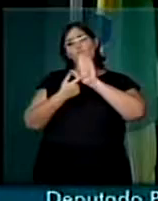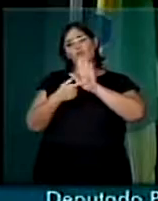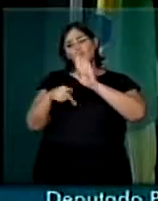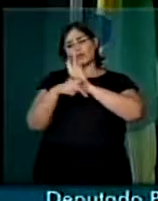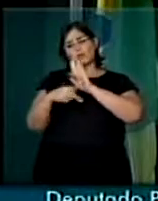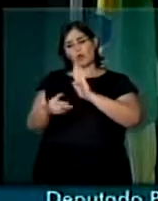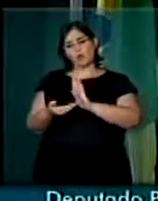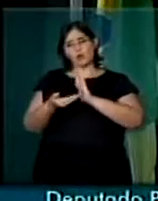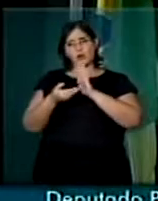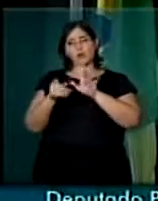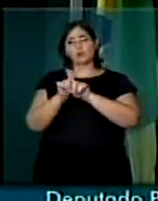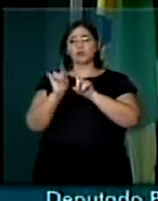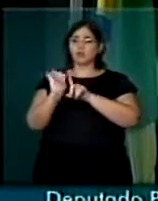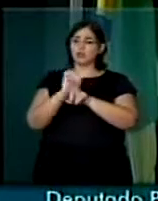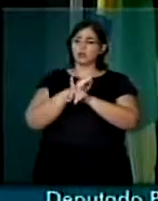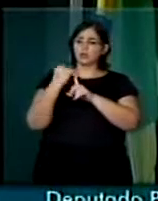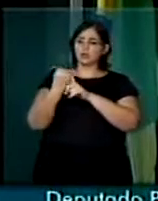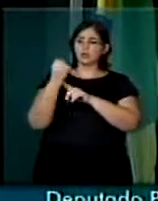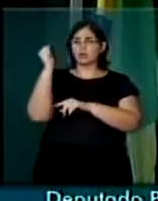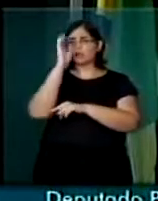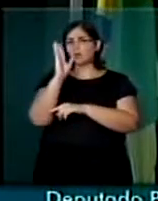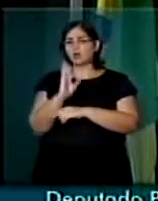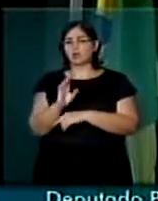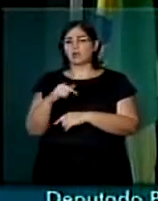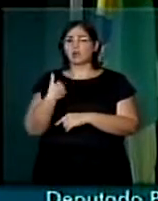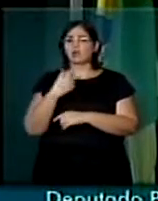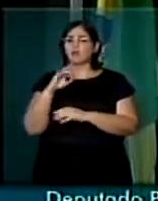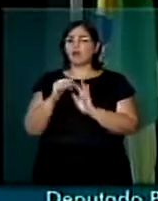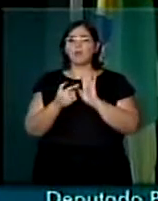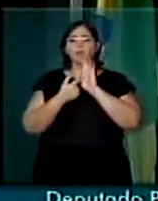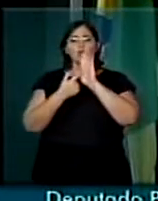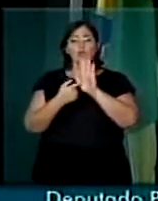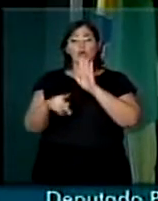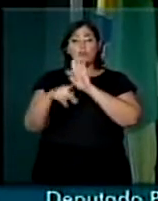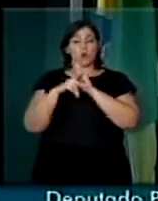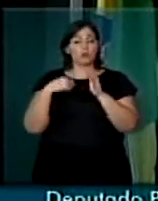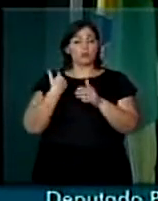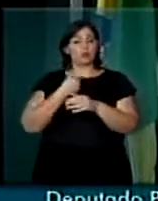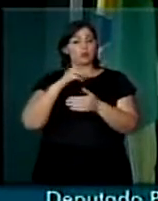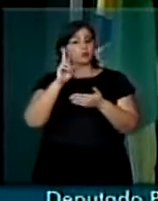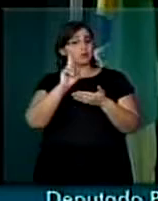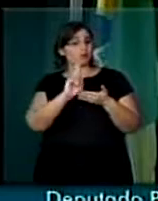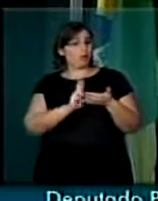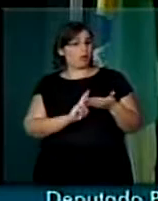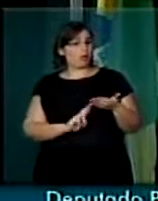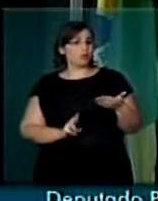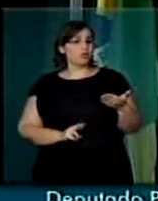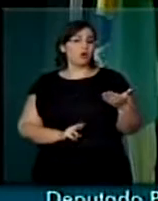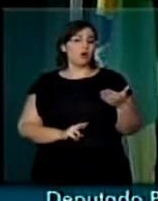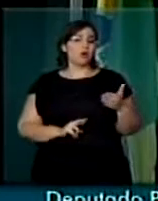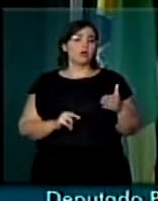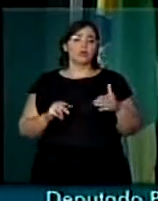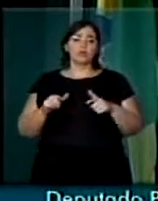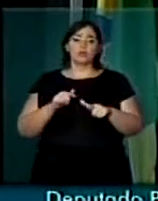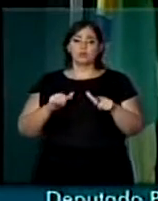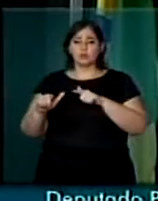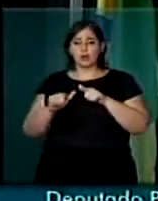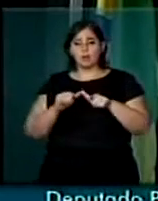Casa e a sociedade brasileira o nosso relatório do trabalho